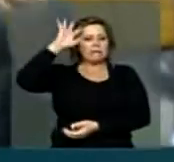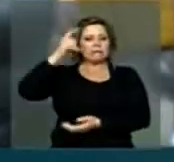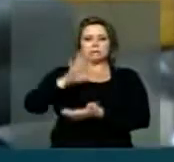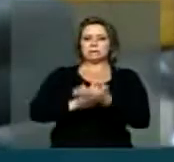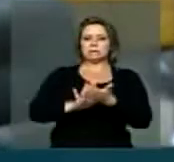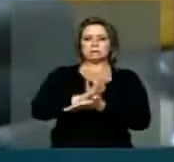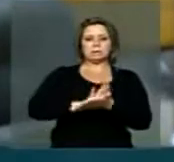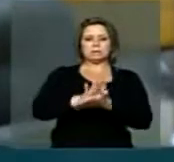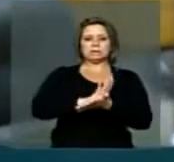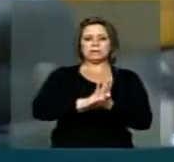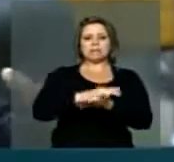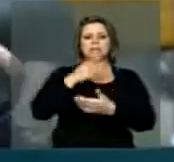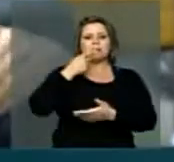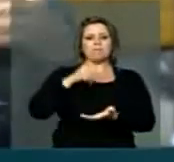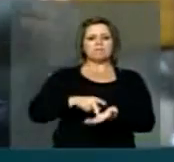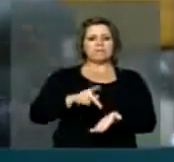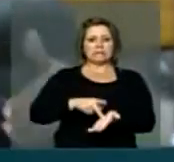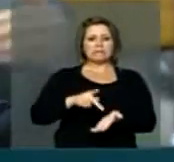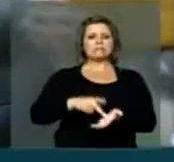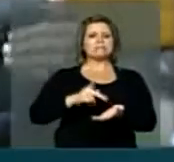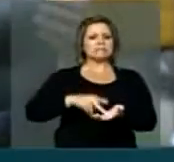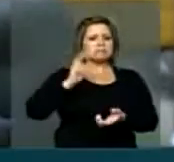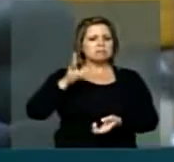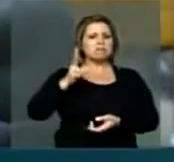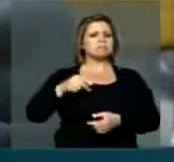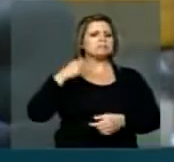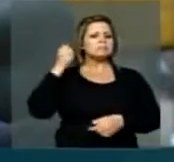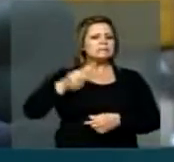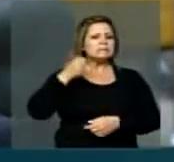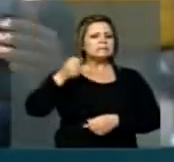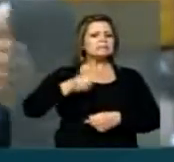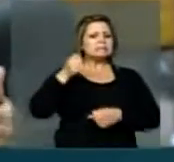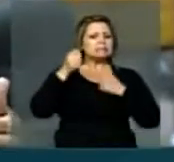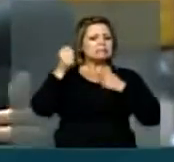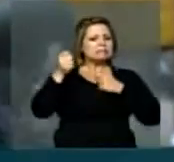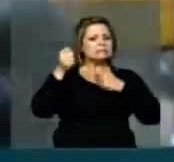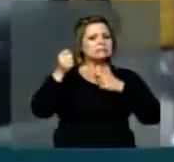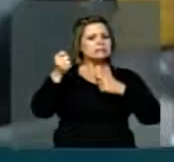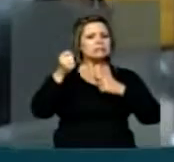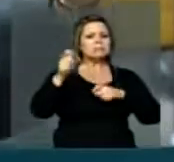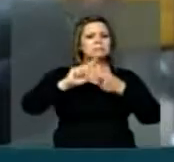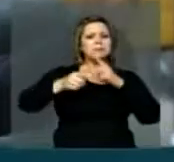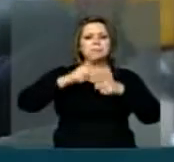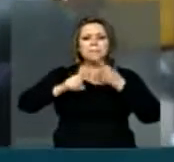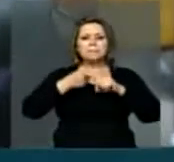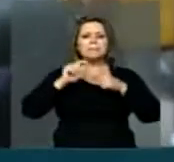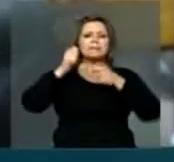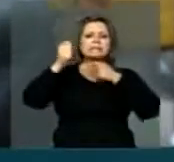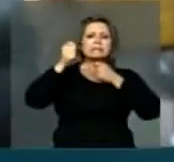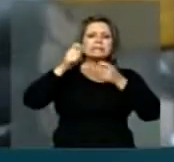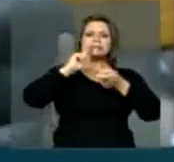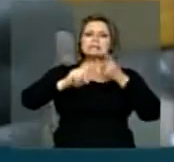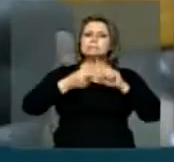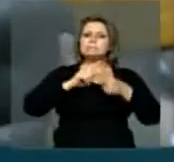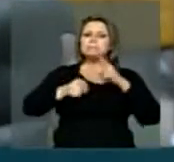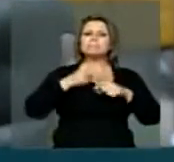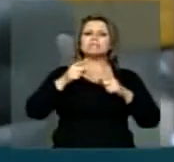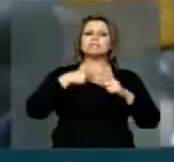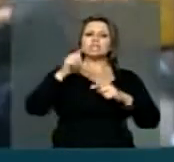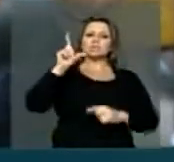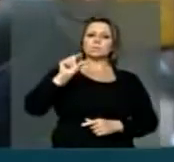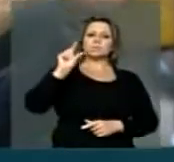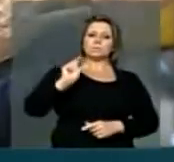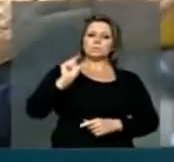E eu dou o meu testemunho de que foram várias rodadas de negociações quando os trabalhadores reduziram diversas pretensões